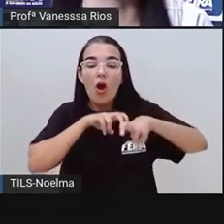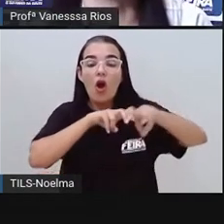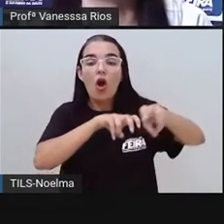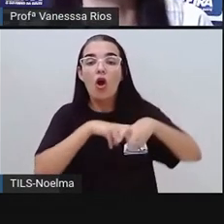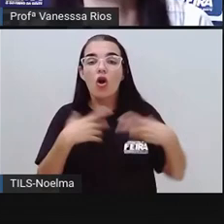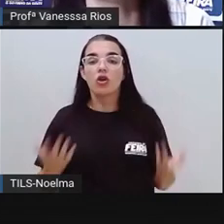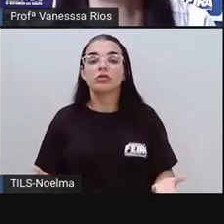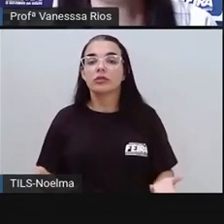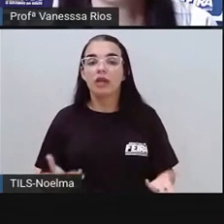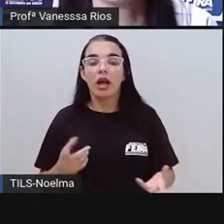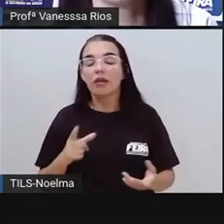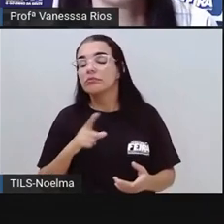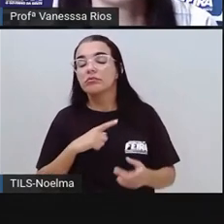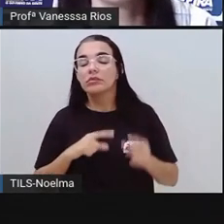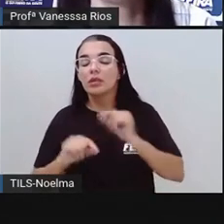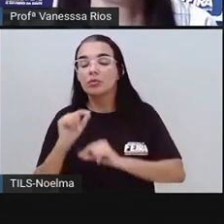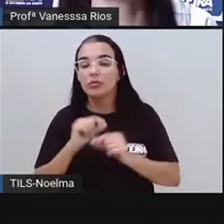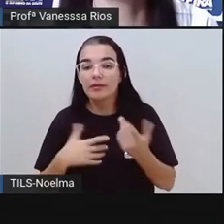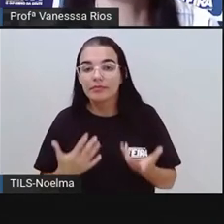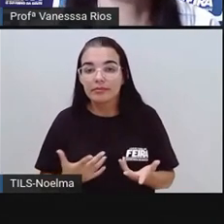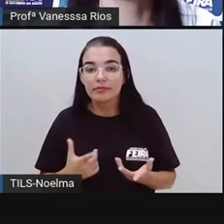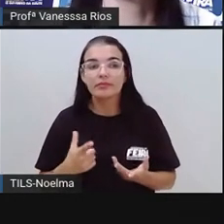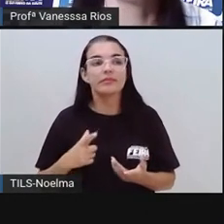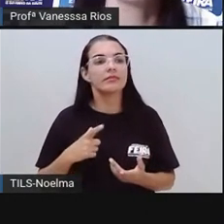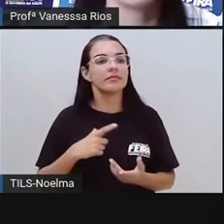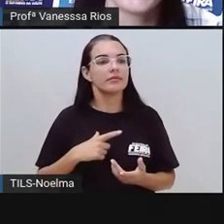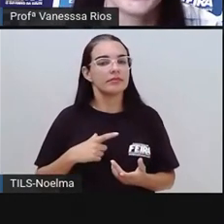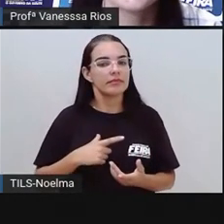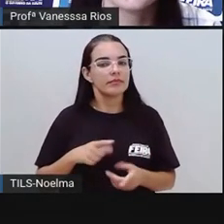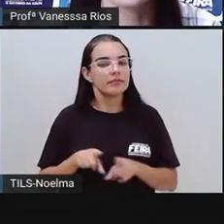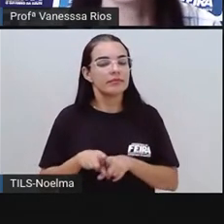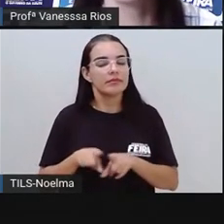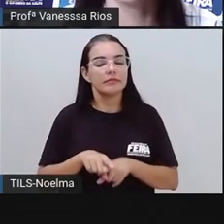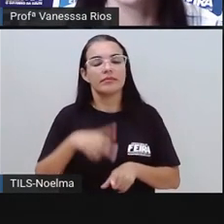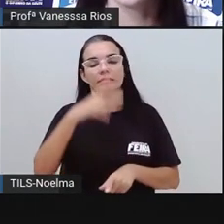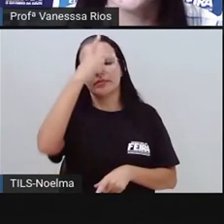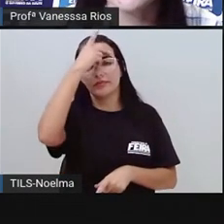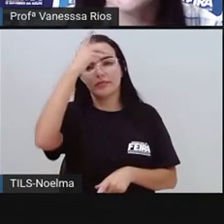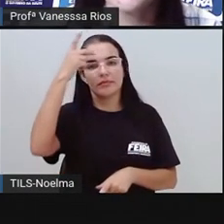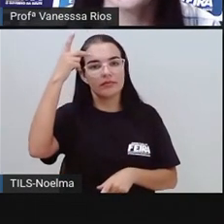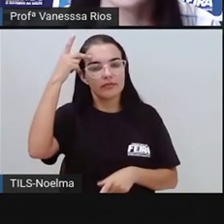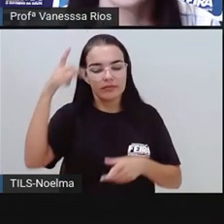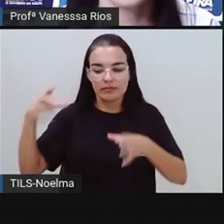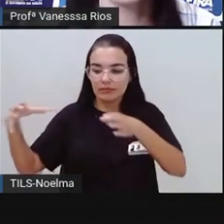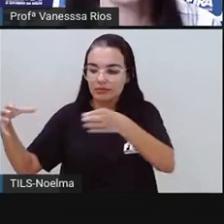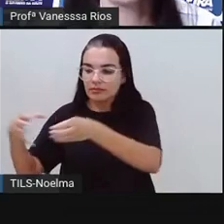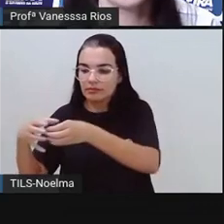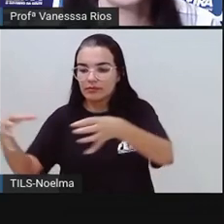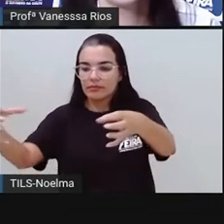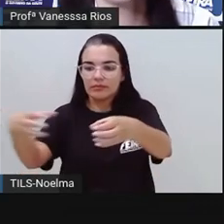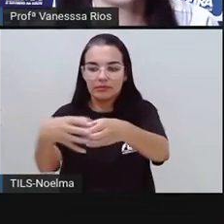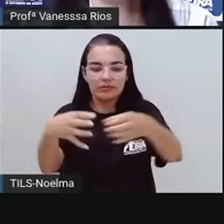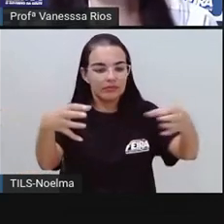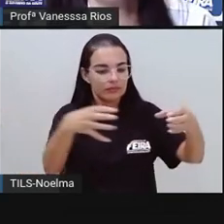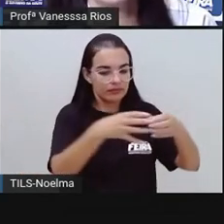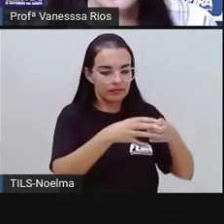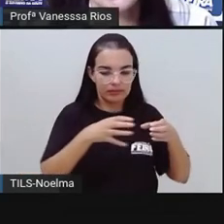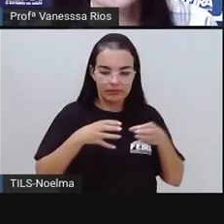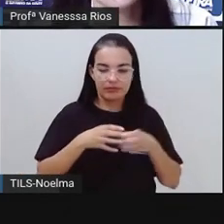as fazendas, estão também aí os povoados, os distritos. Essas áreas